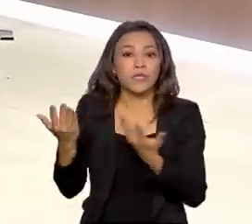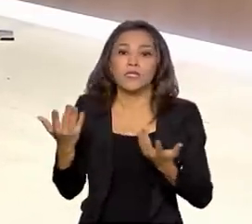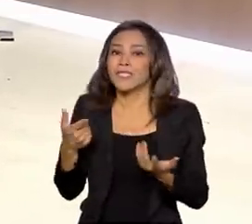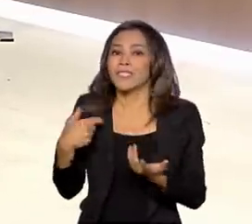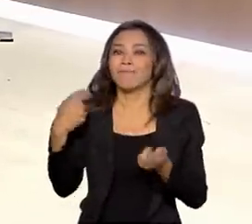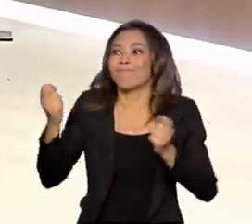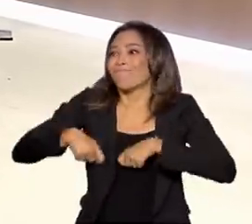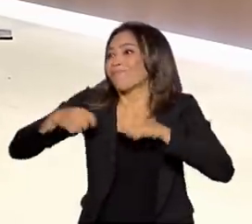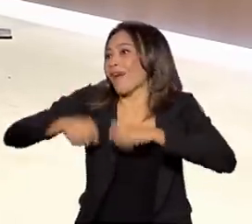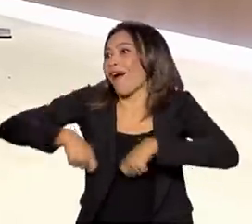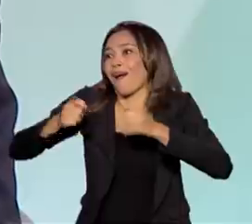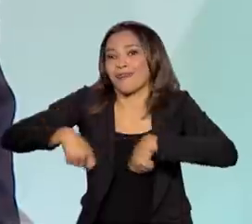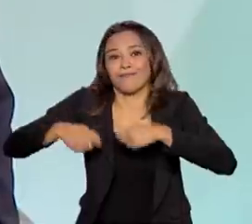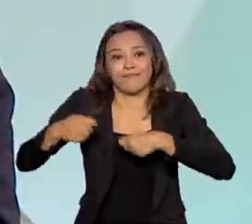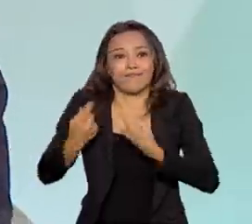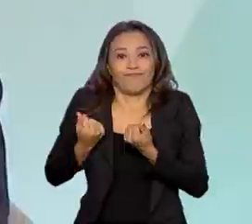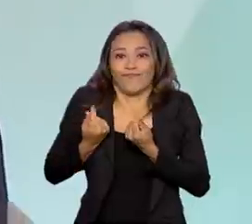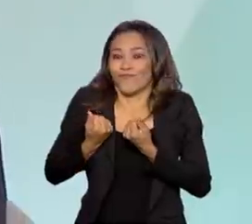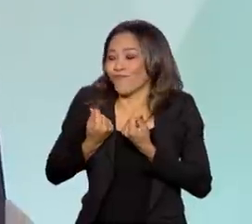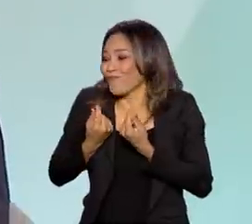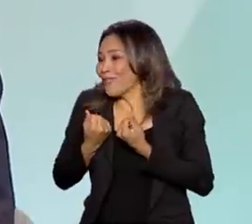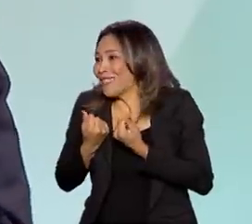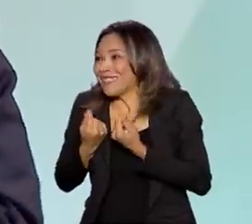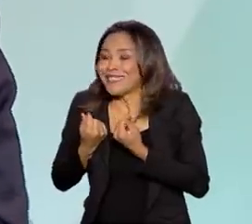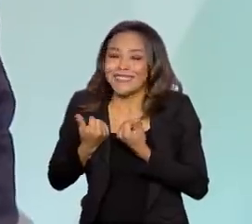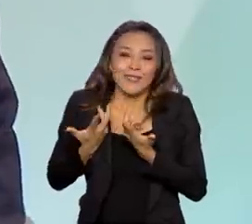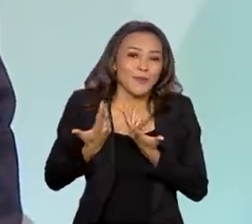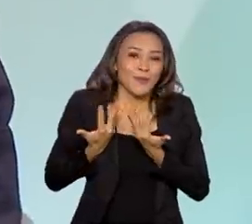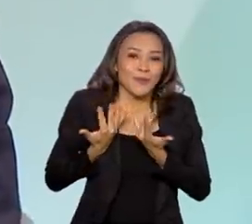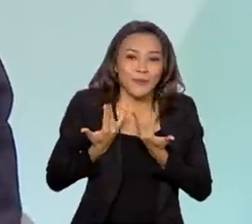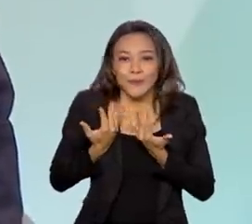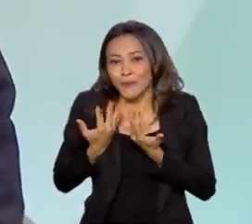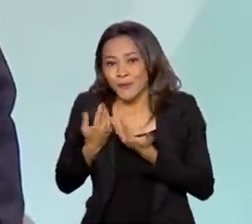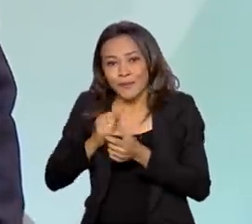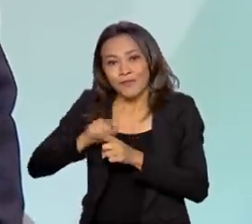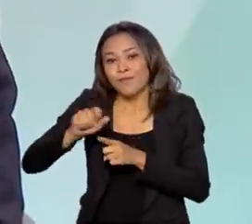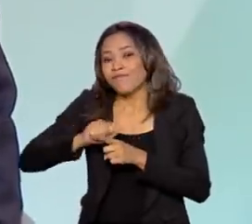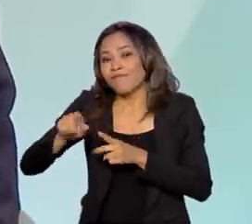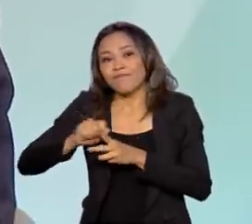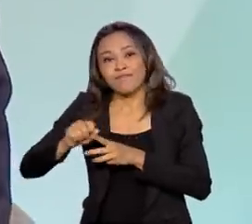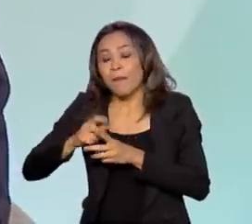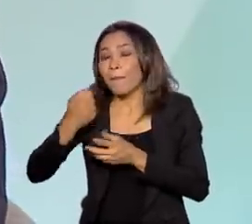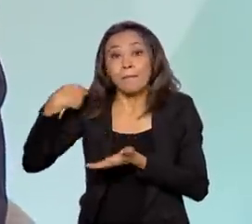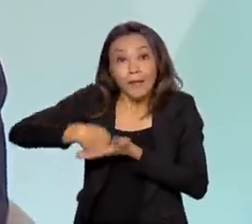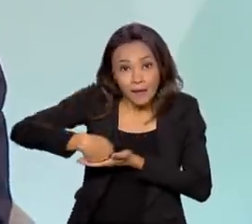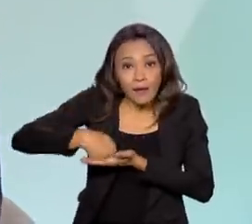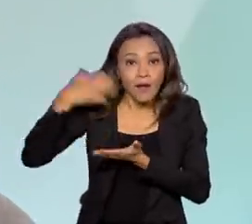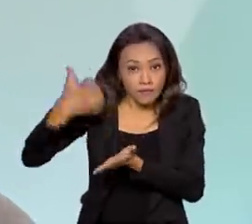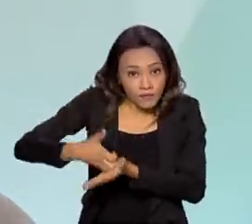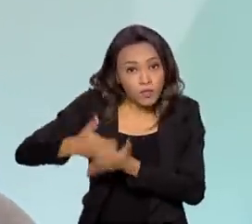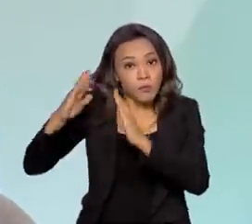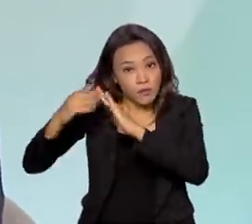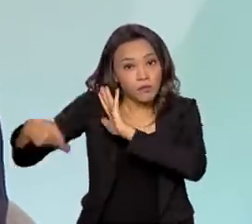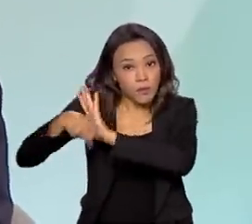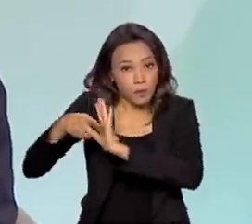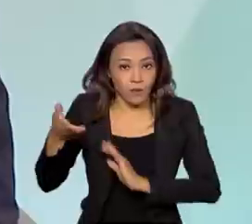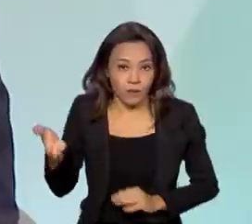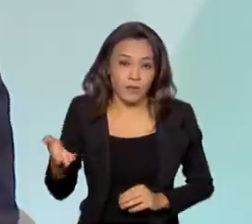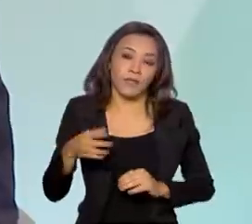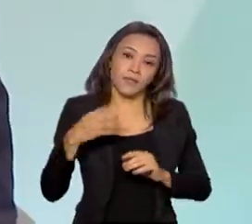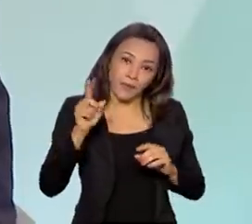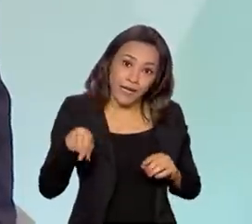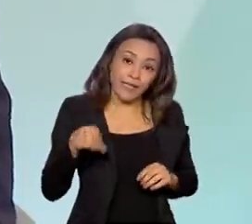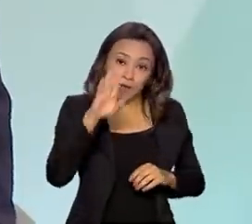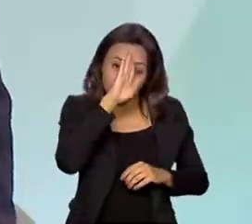condição financeira de dar o passo na aquisição financiada. E como este é o principal componente do